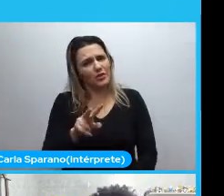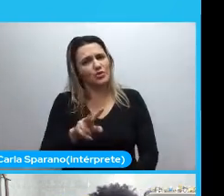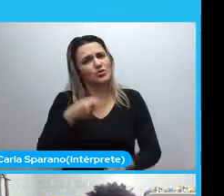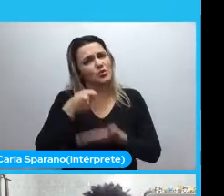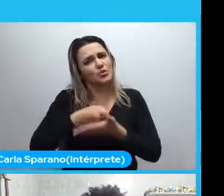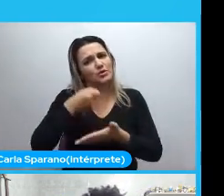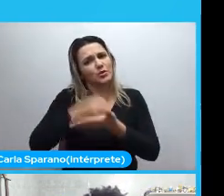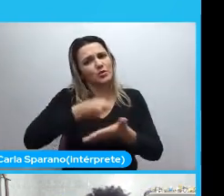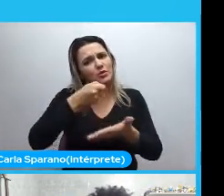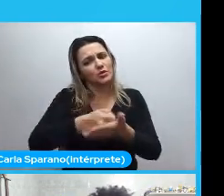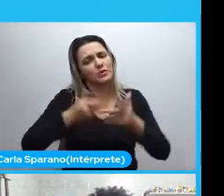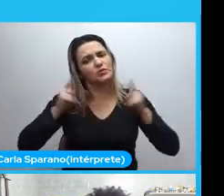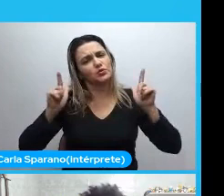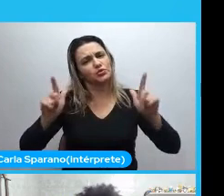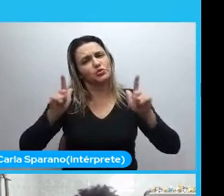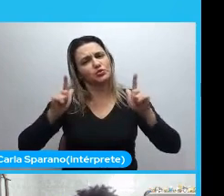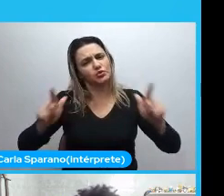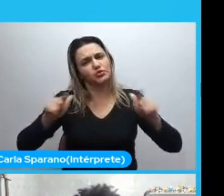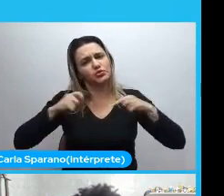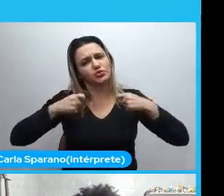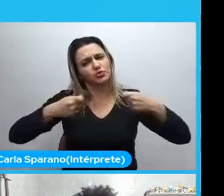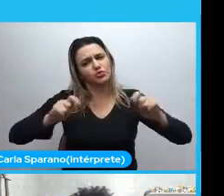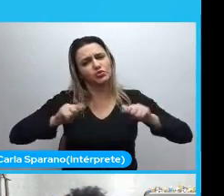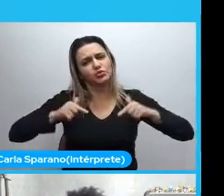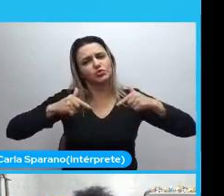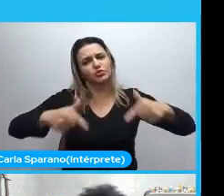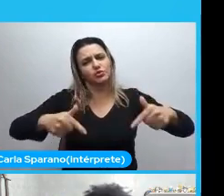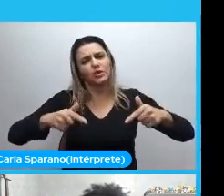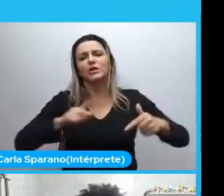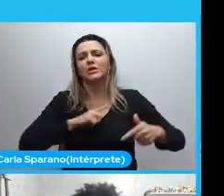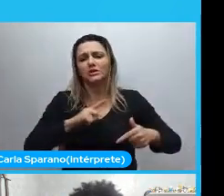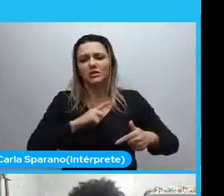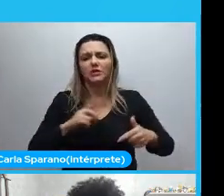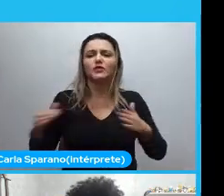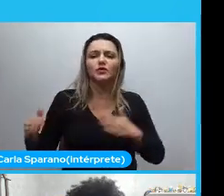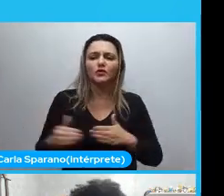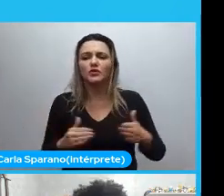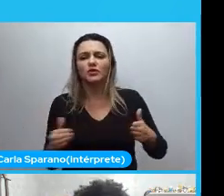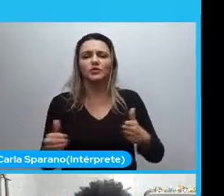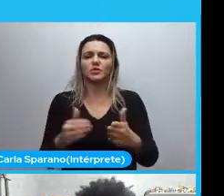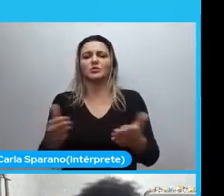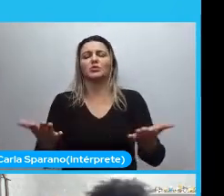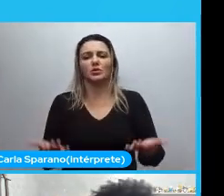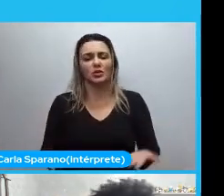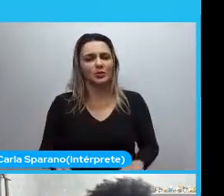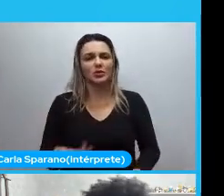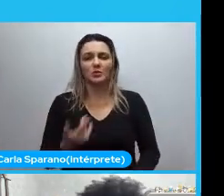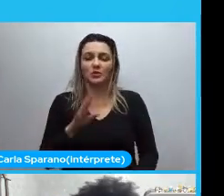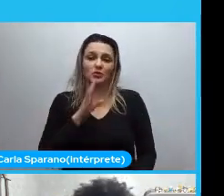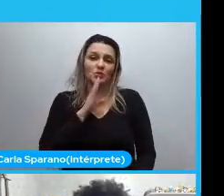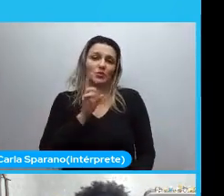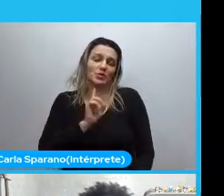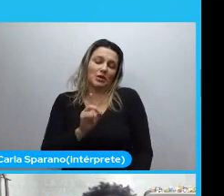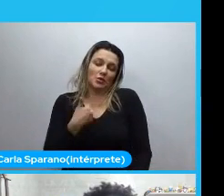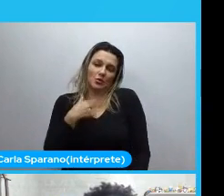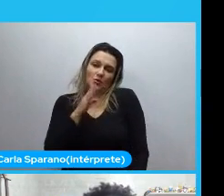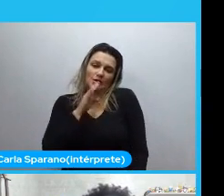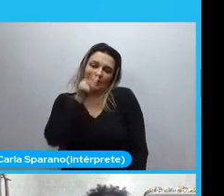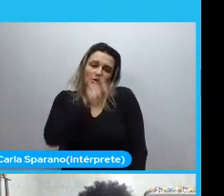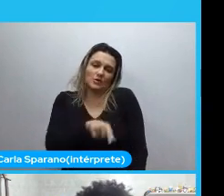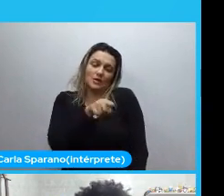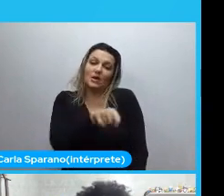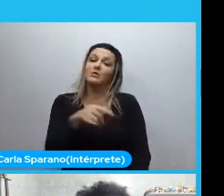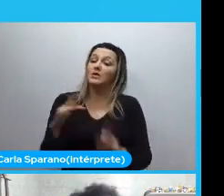algum momento. Aquele caminho. Que ela estava fazendo ali. Ela mesmo. me conhecer. Infelizmente. Não conheço ela. Mas quem tiver os